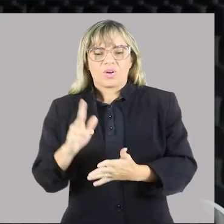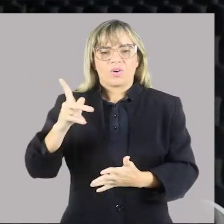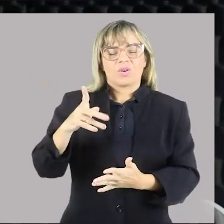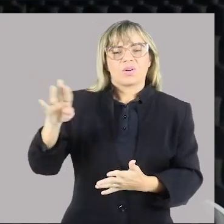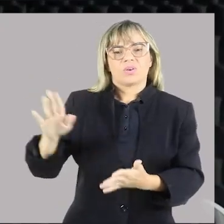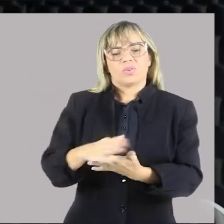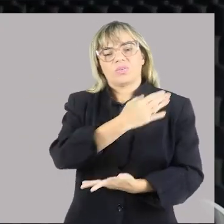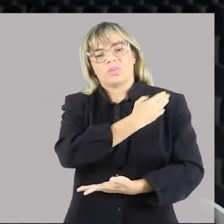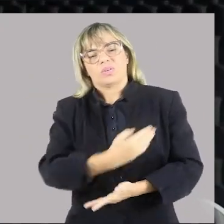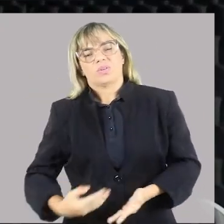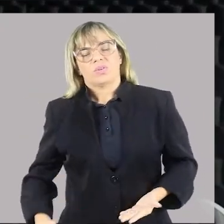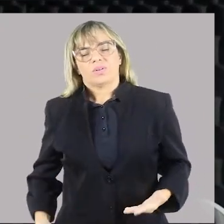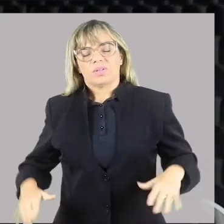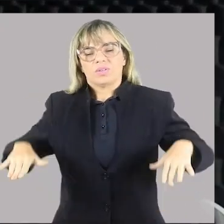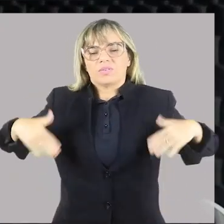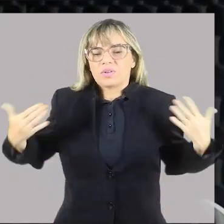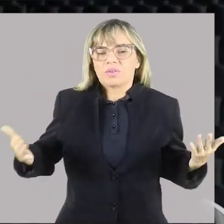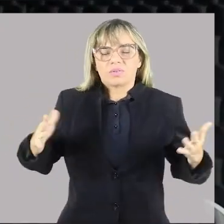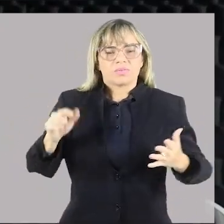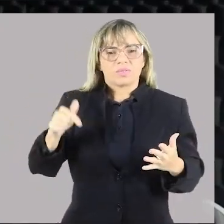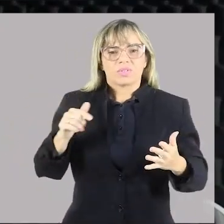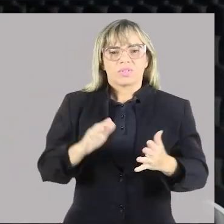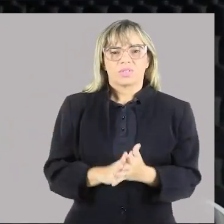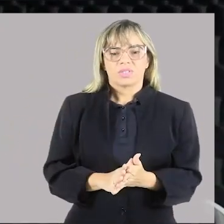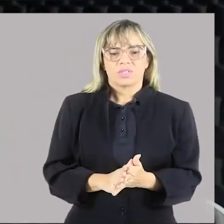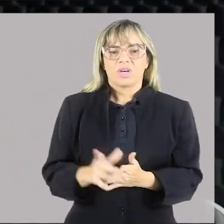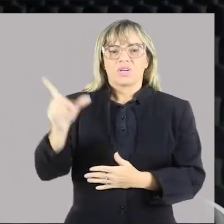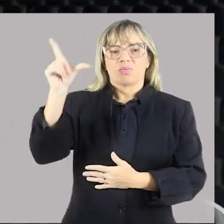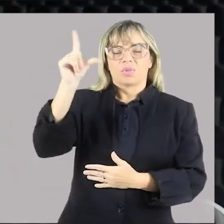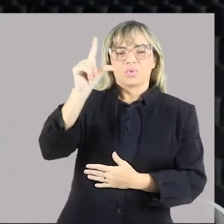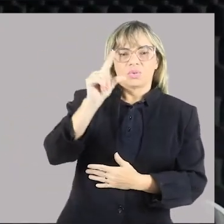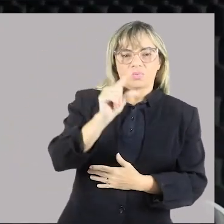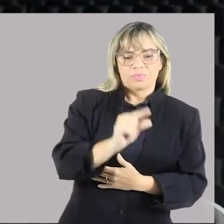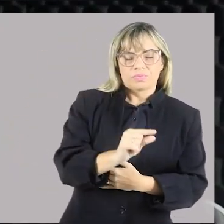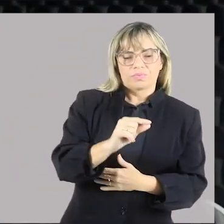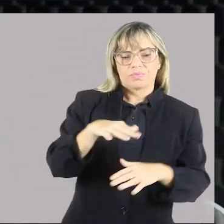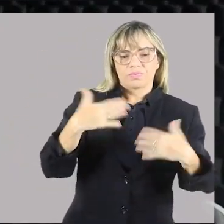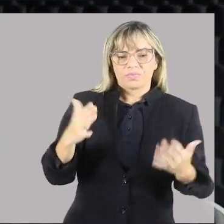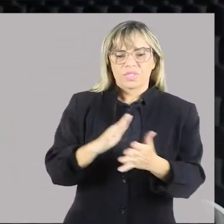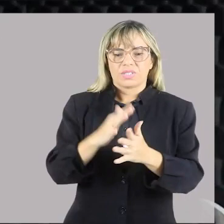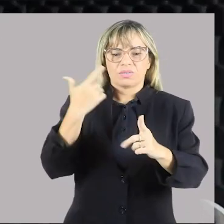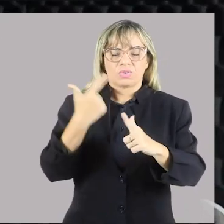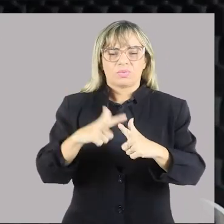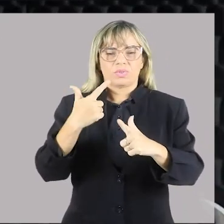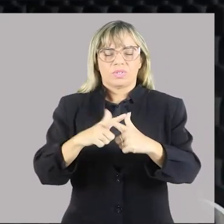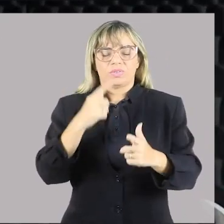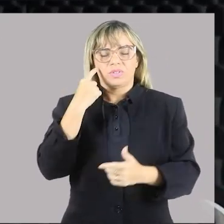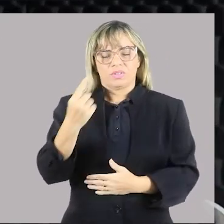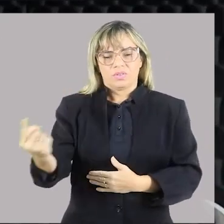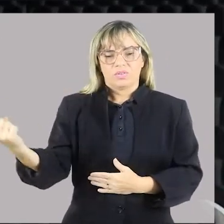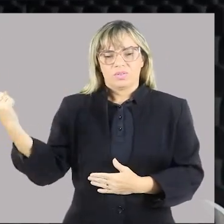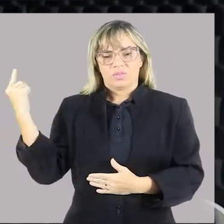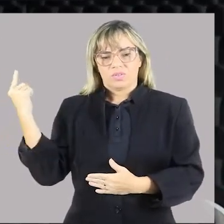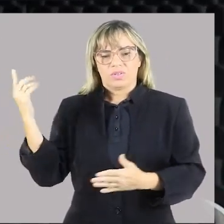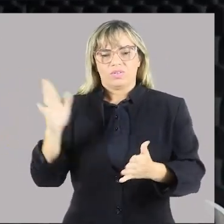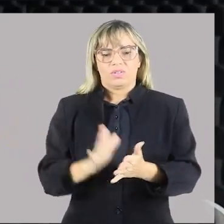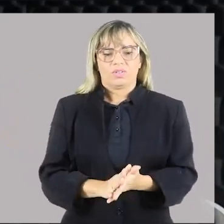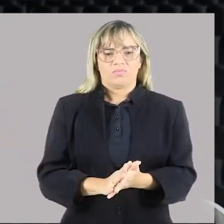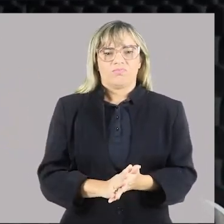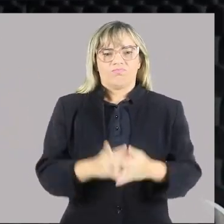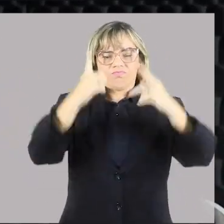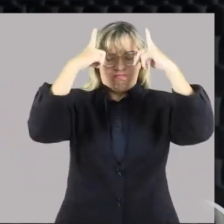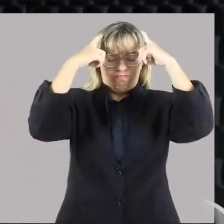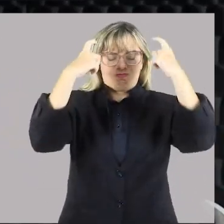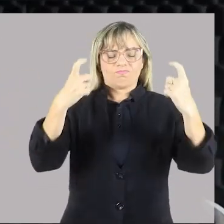de todas as formas diminuir essas problemáticas. Inclusive a questão da